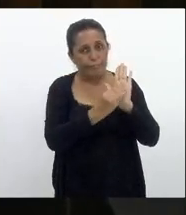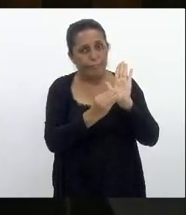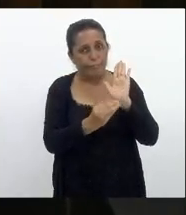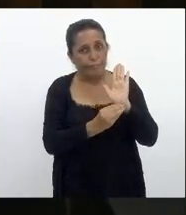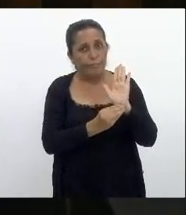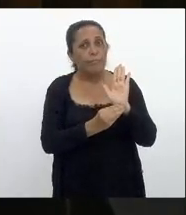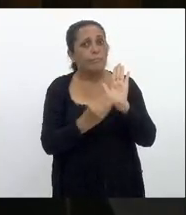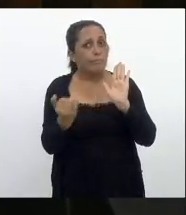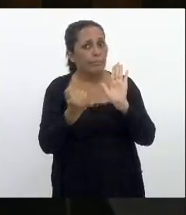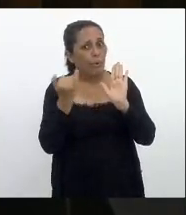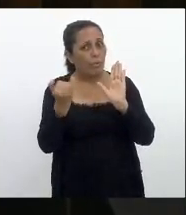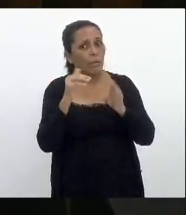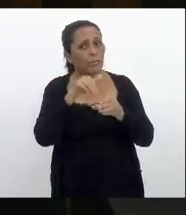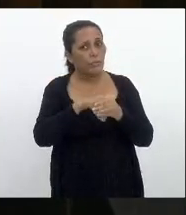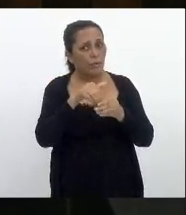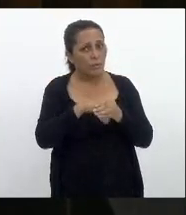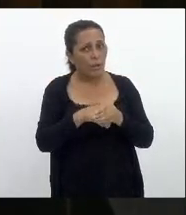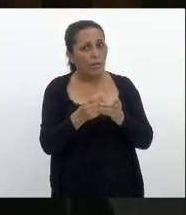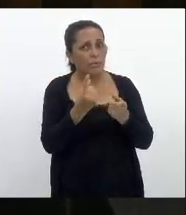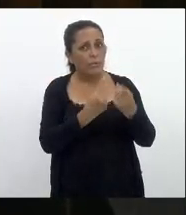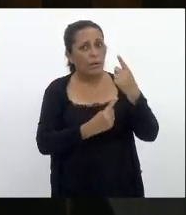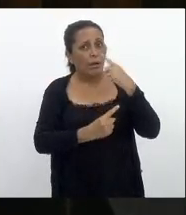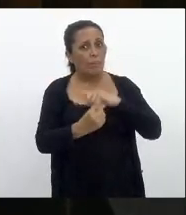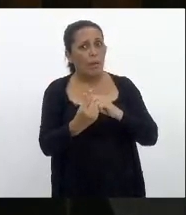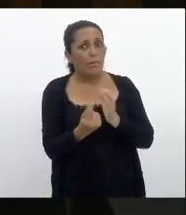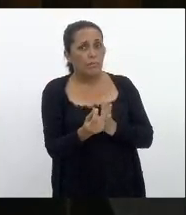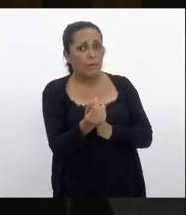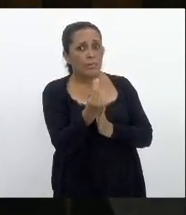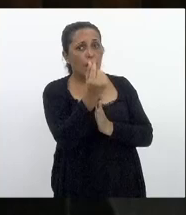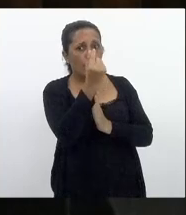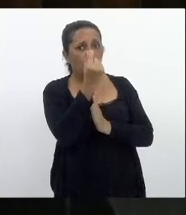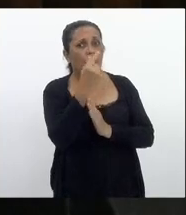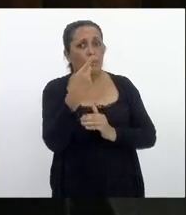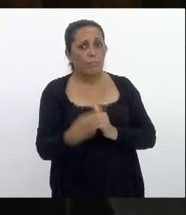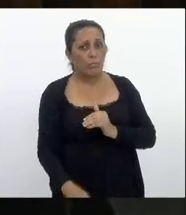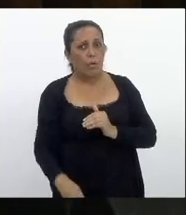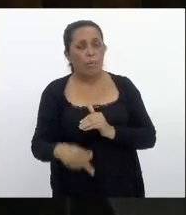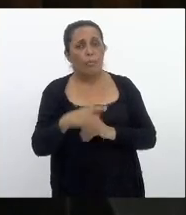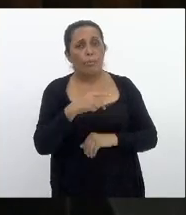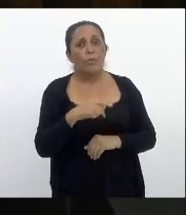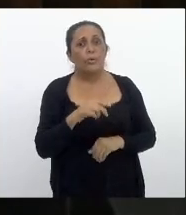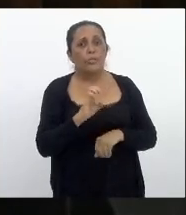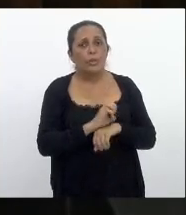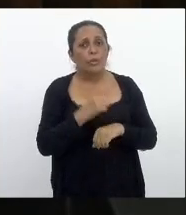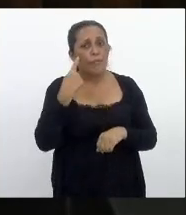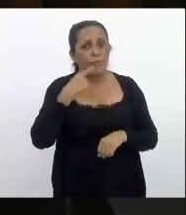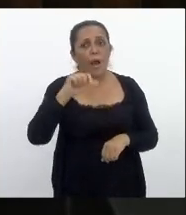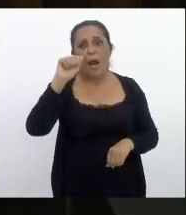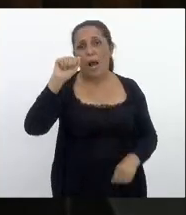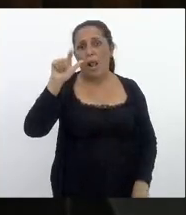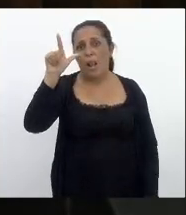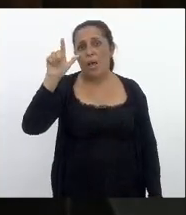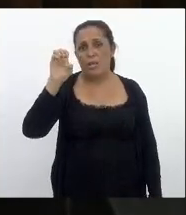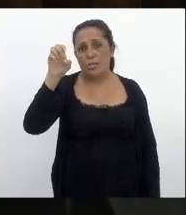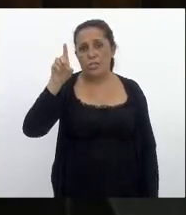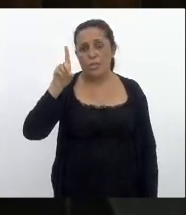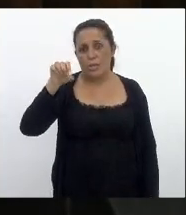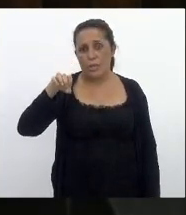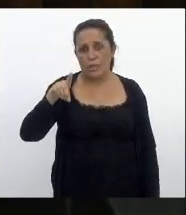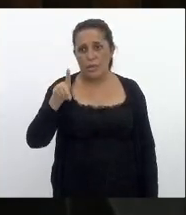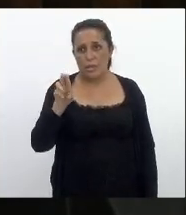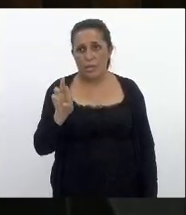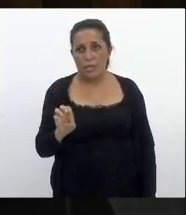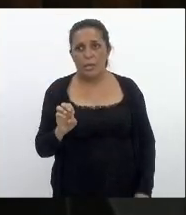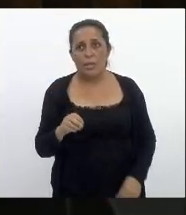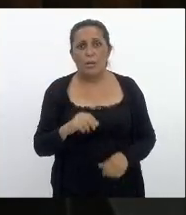que trariam aumento da receita do nosso estado eu vi aqui o deputado Alexandre Freitas querer mudar